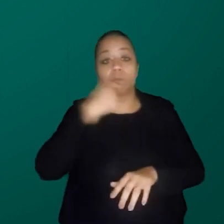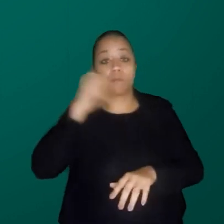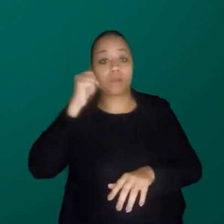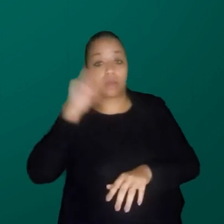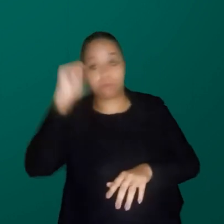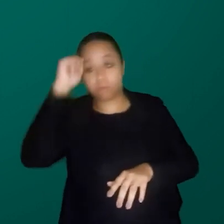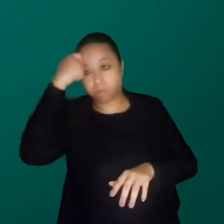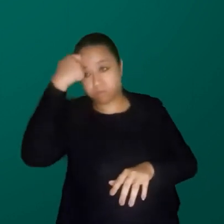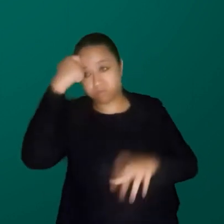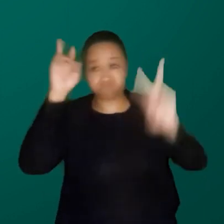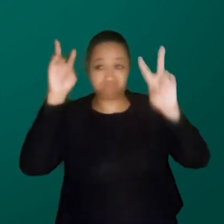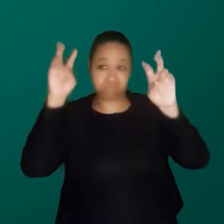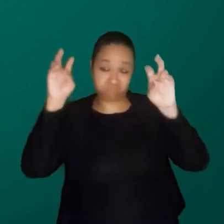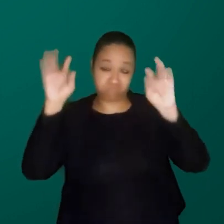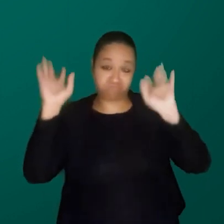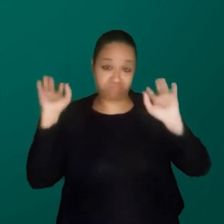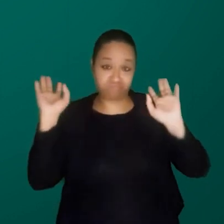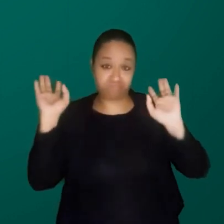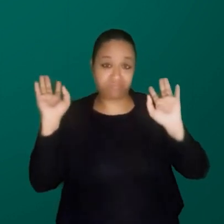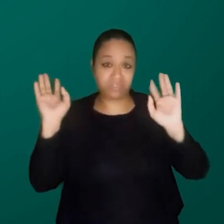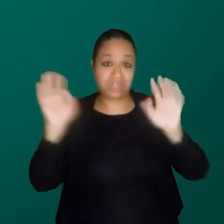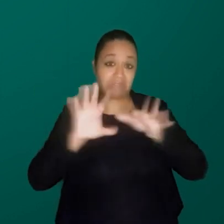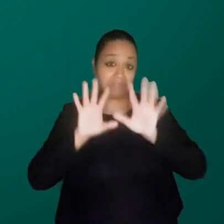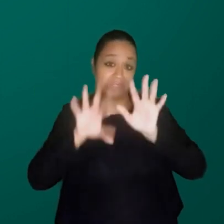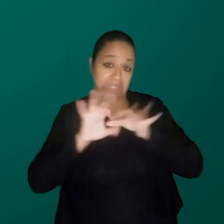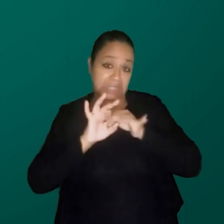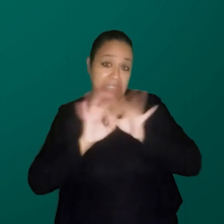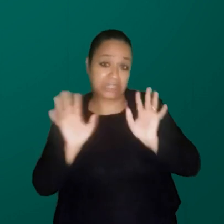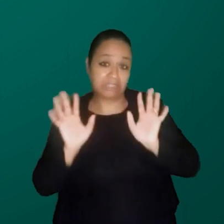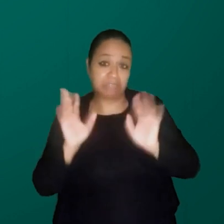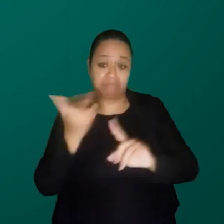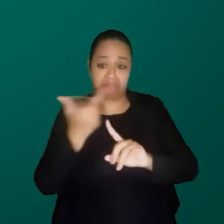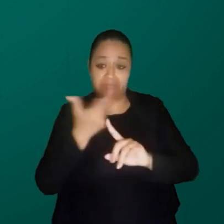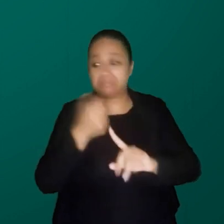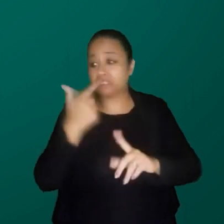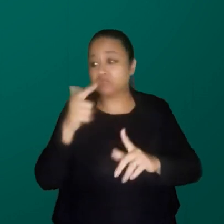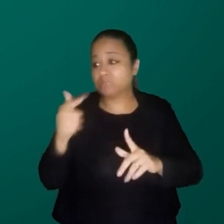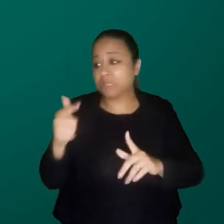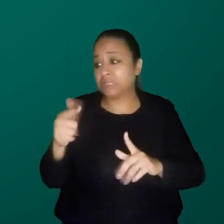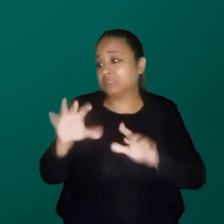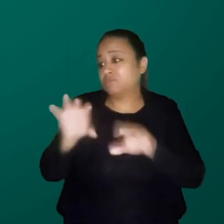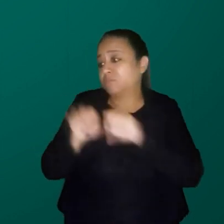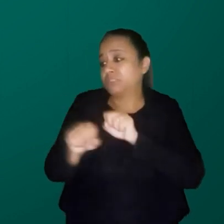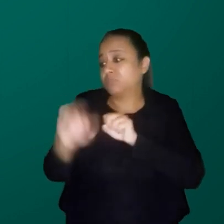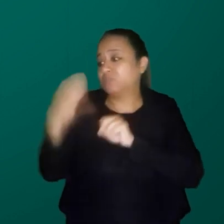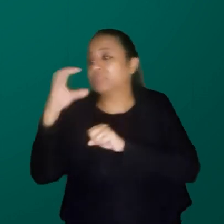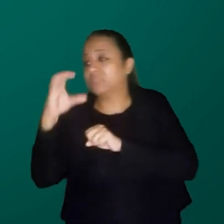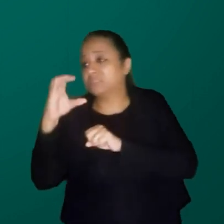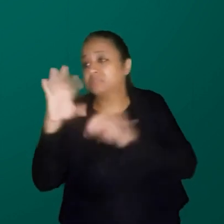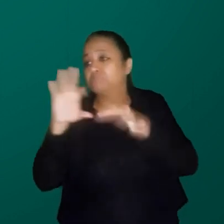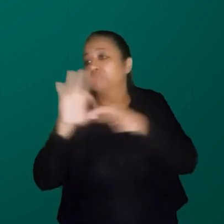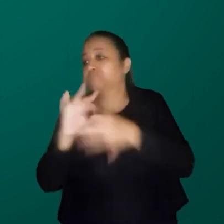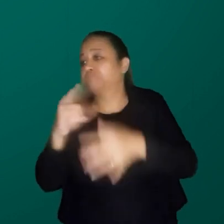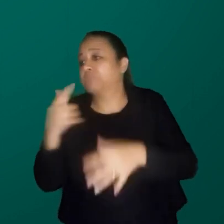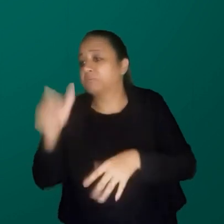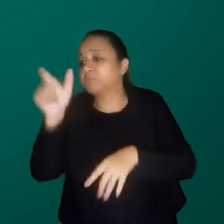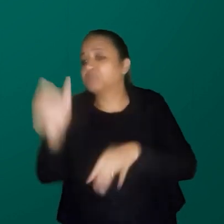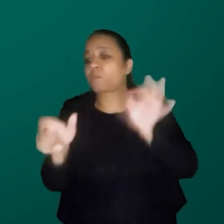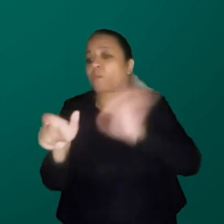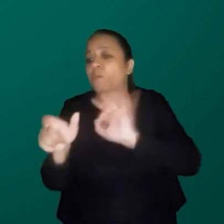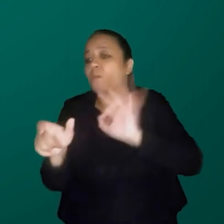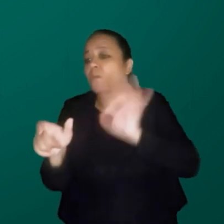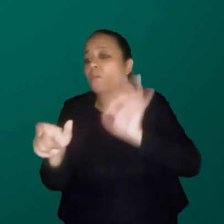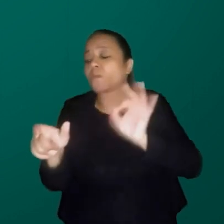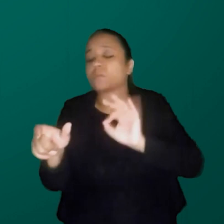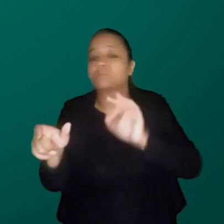estão, entre aspas, permitidos, que se permite que sejamos artistas, mas não cientistas. Não tem nenhuma pessoa negra. Tudo normal,